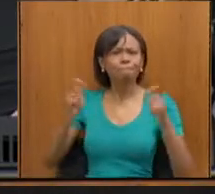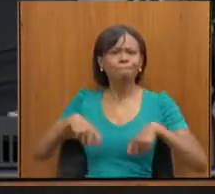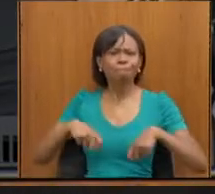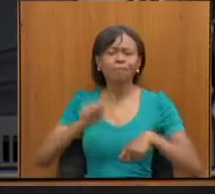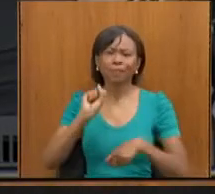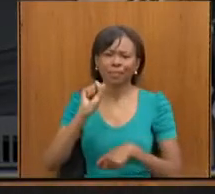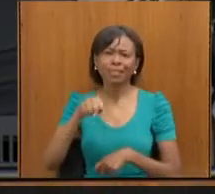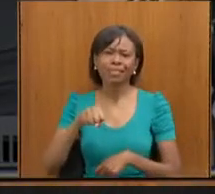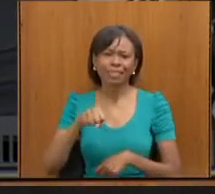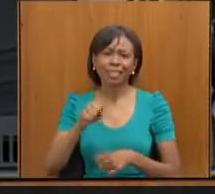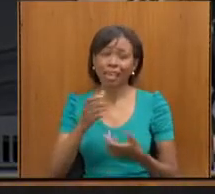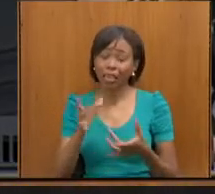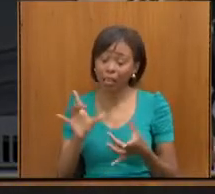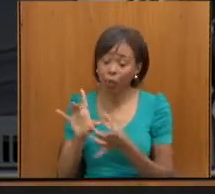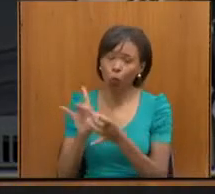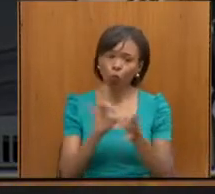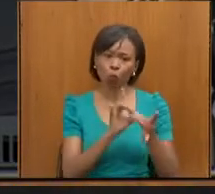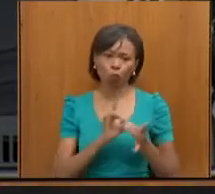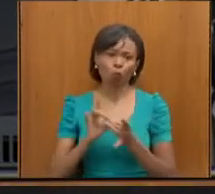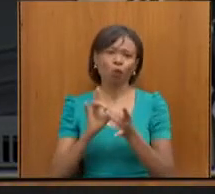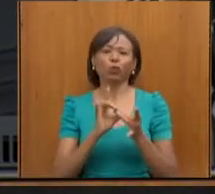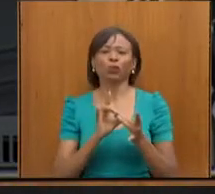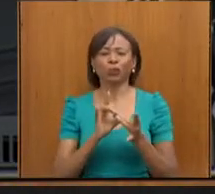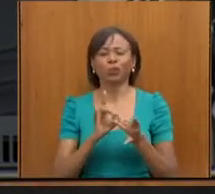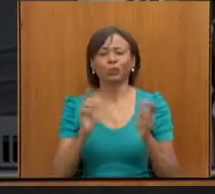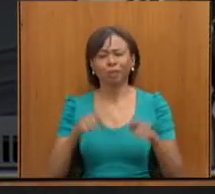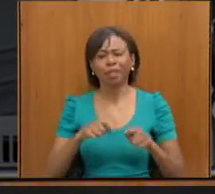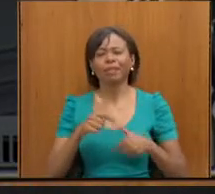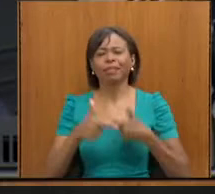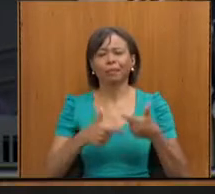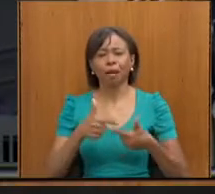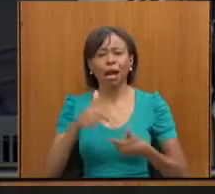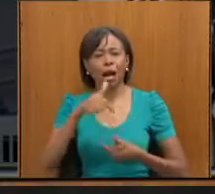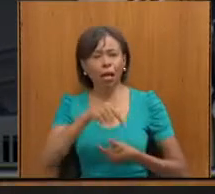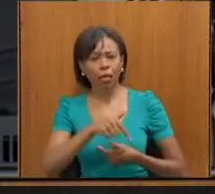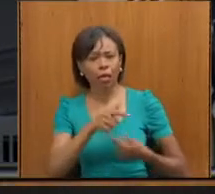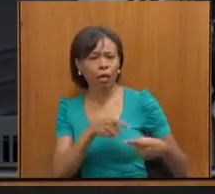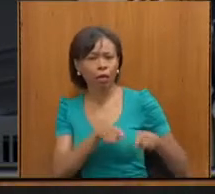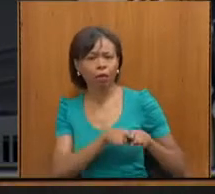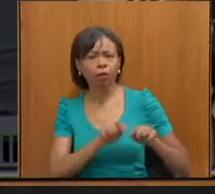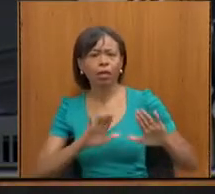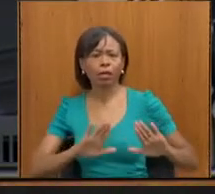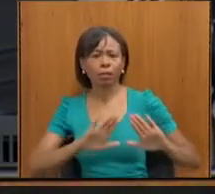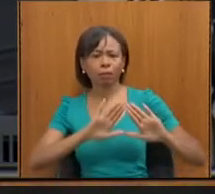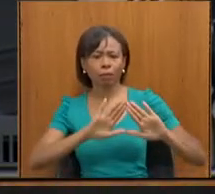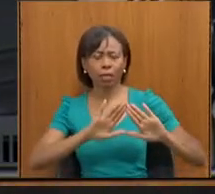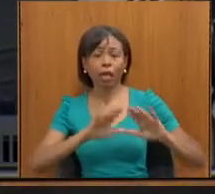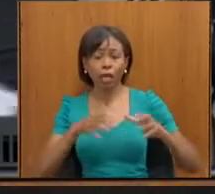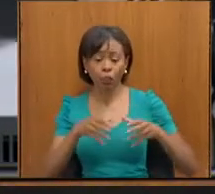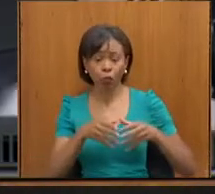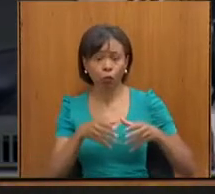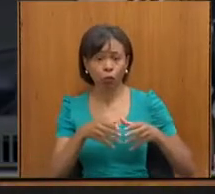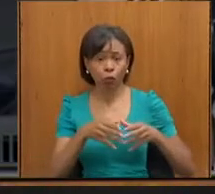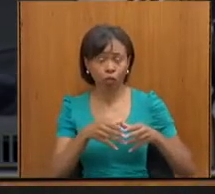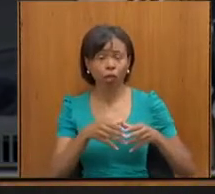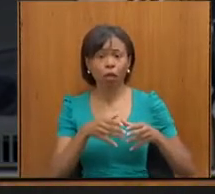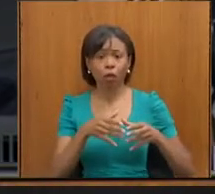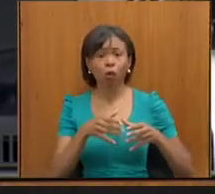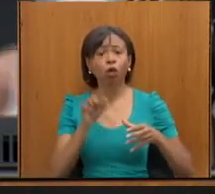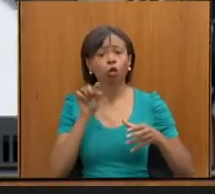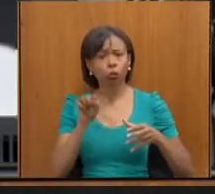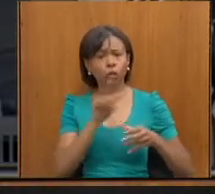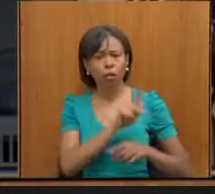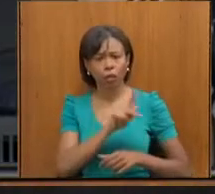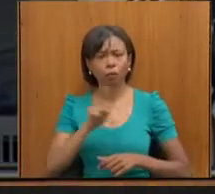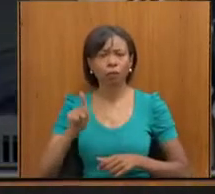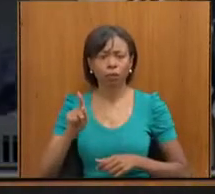conjunto, que é o que a gente vem fazendo aqui com a Assembleia, com essa comissão da qual Vossa Excelência preside